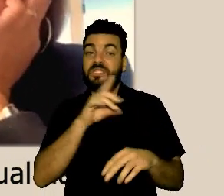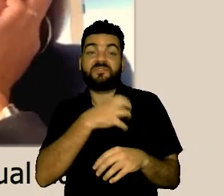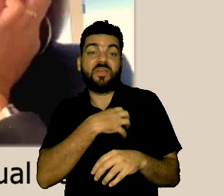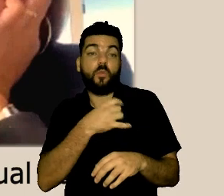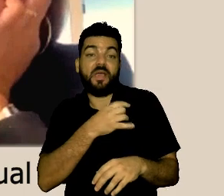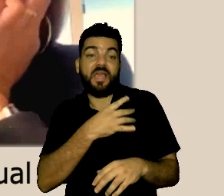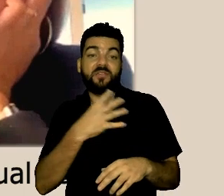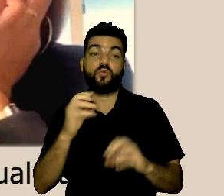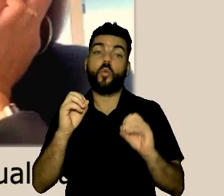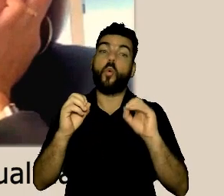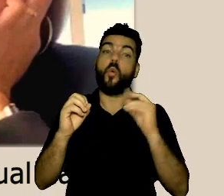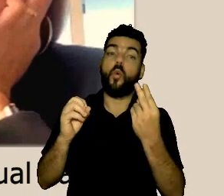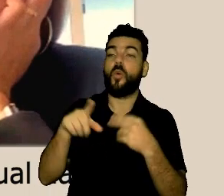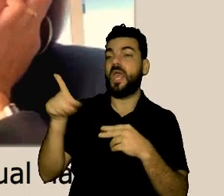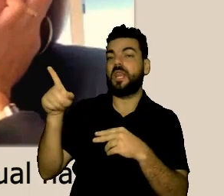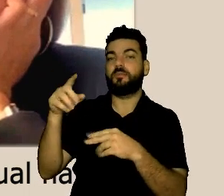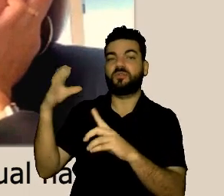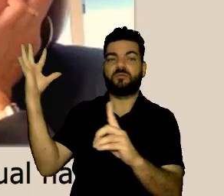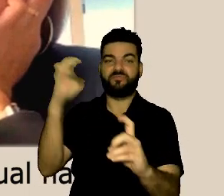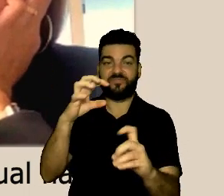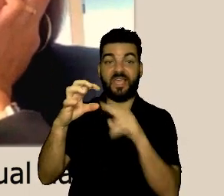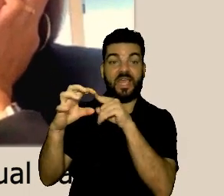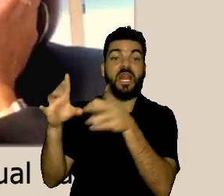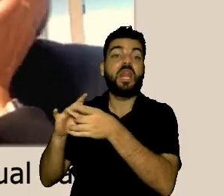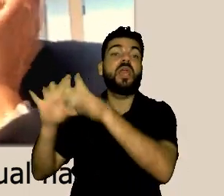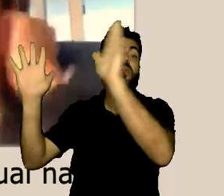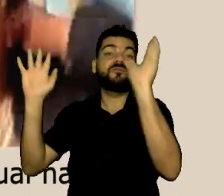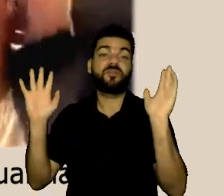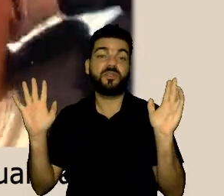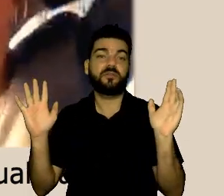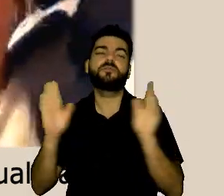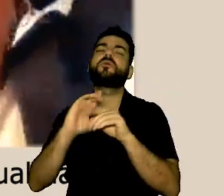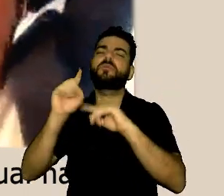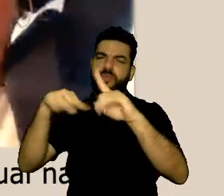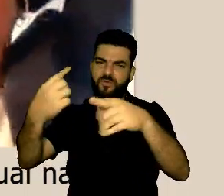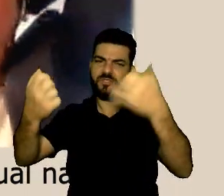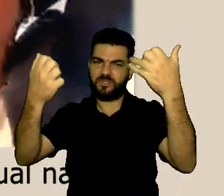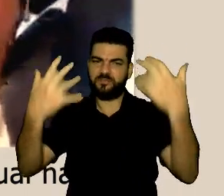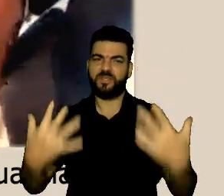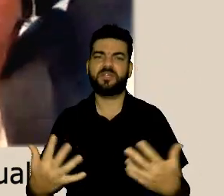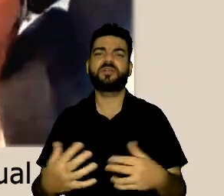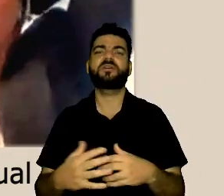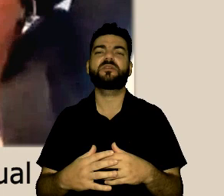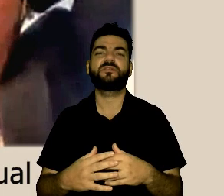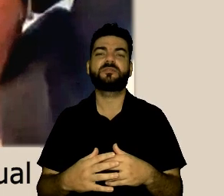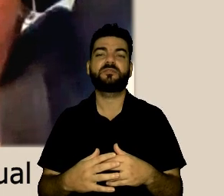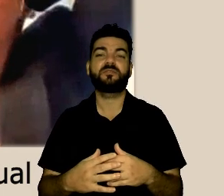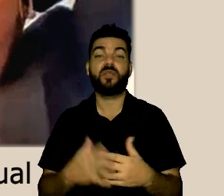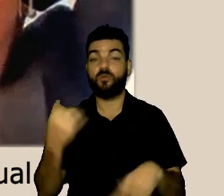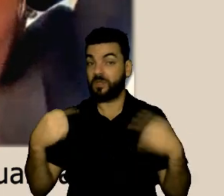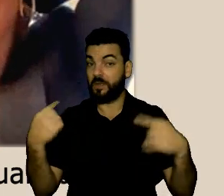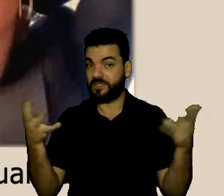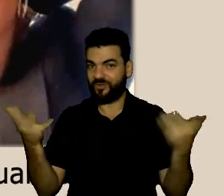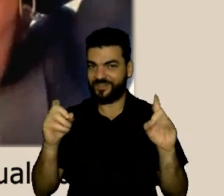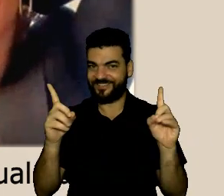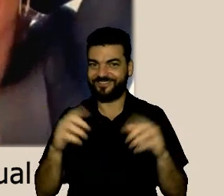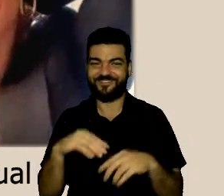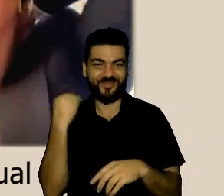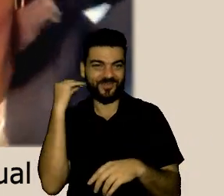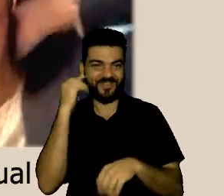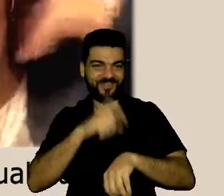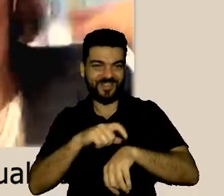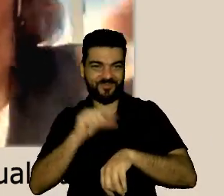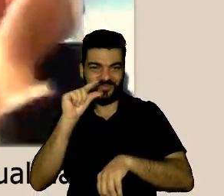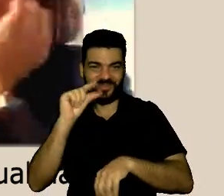impunidade, eu não sei porque, eu queria lhe ouvir mais sobre essa questão, mas eu não sou a debatedora, estou me usando aqui da